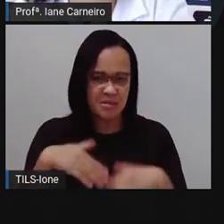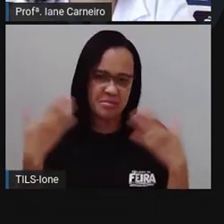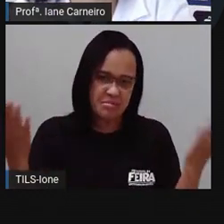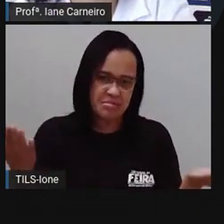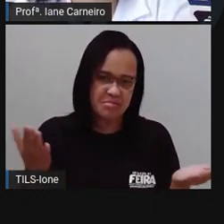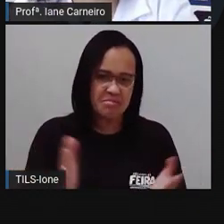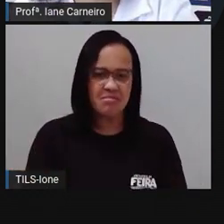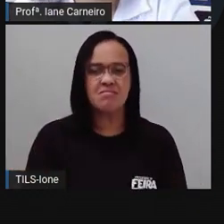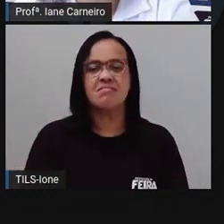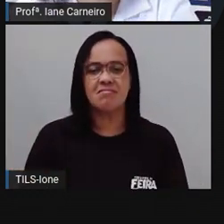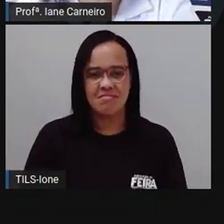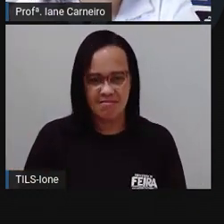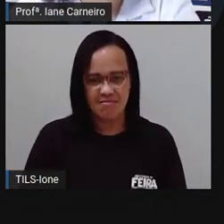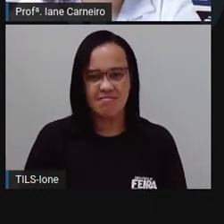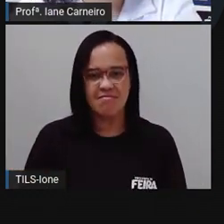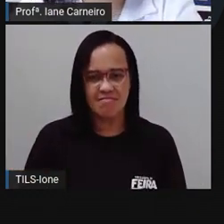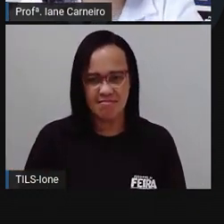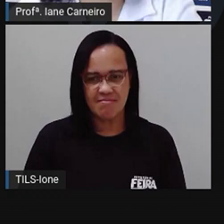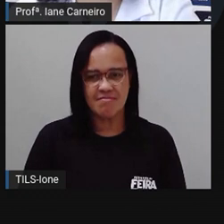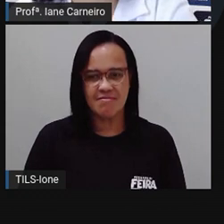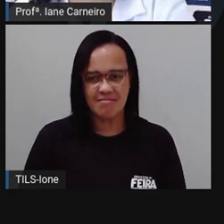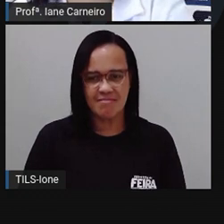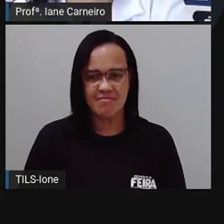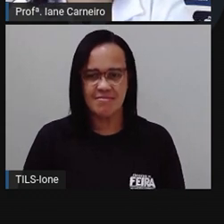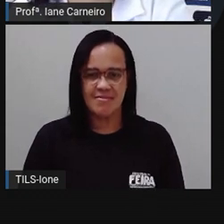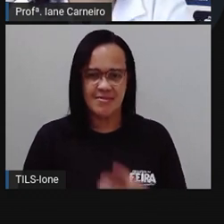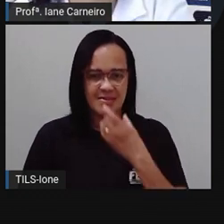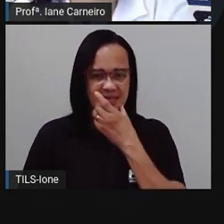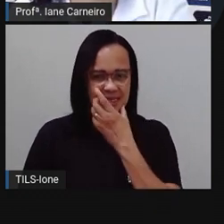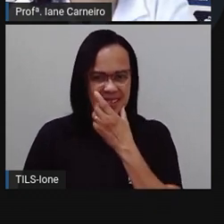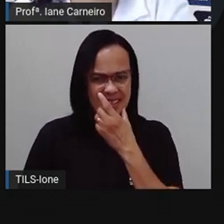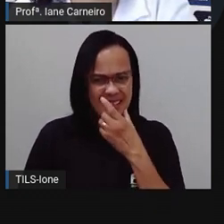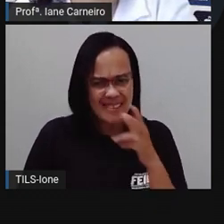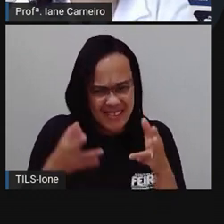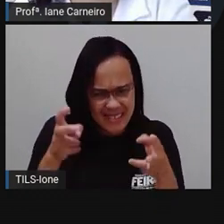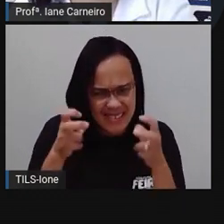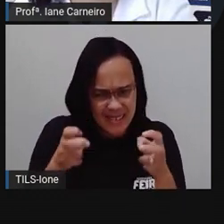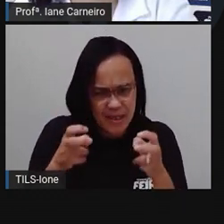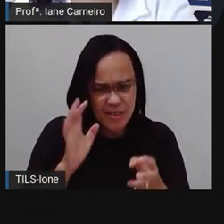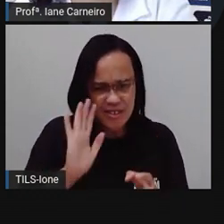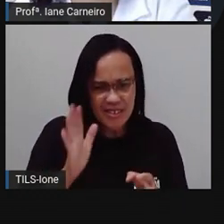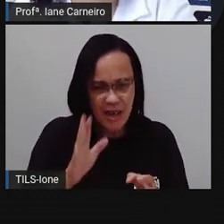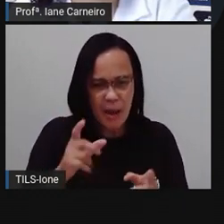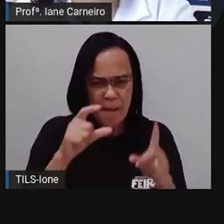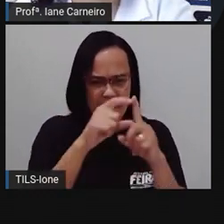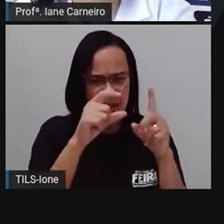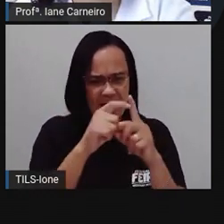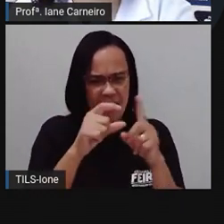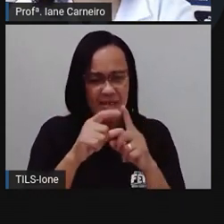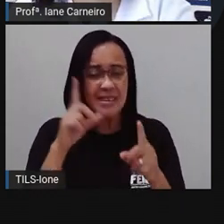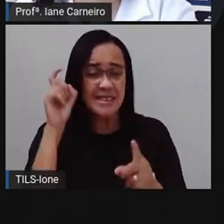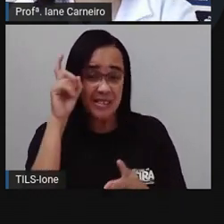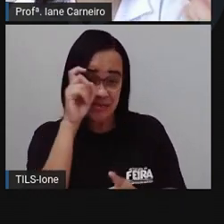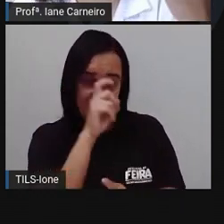palavra X. Vocês estão conseguindo perceber qual é a palavra? Tá difícil, hein, Praiane?